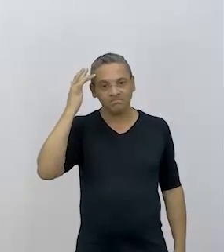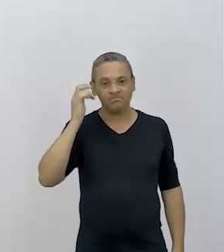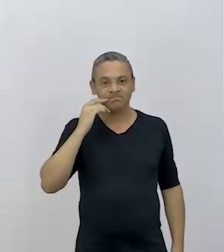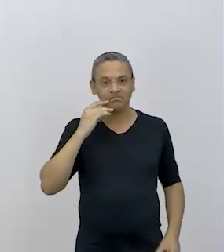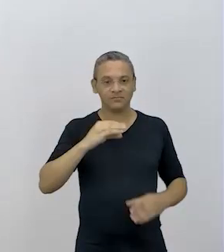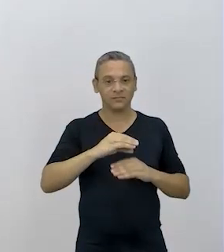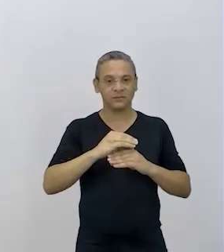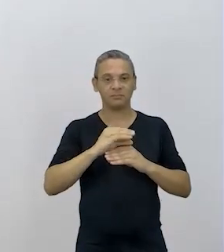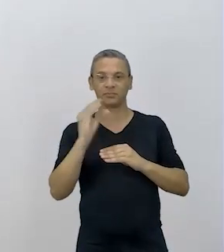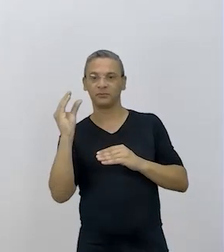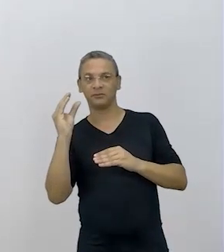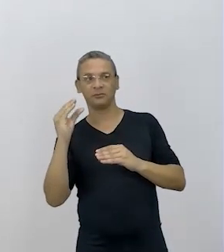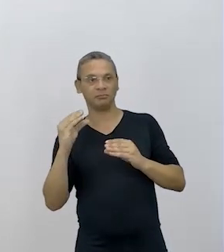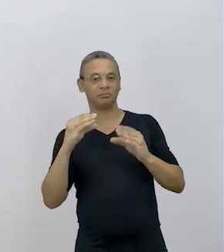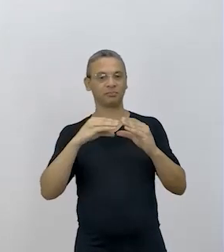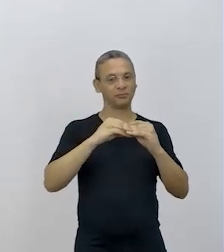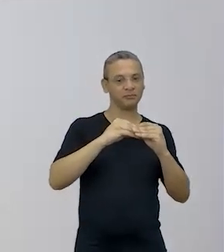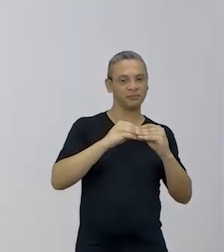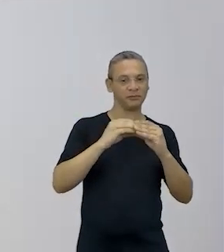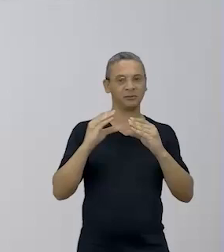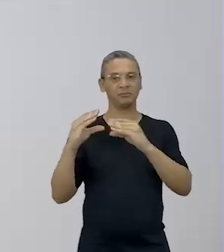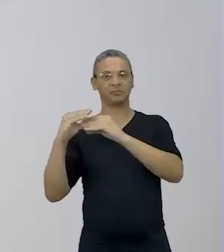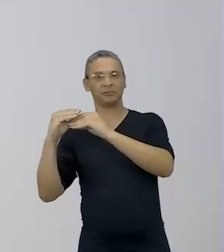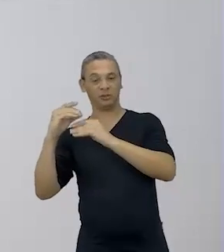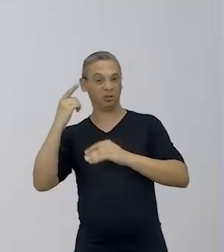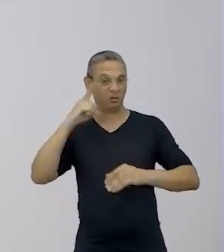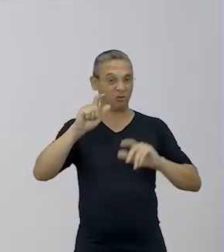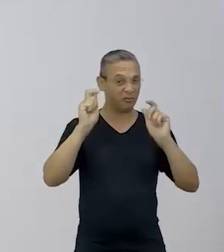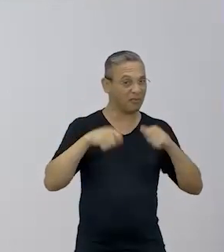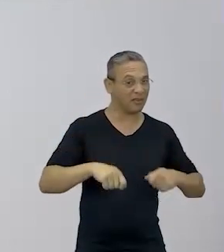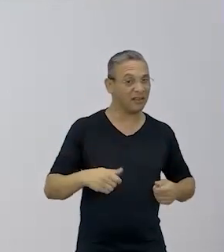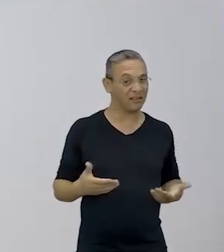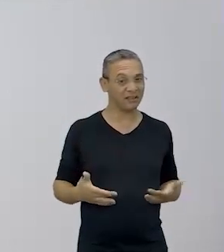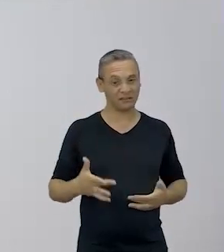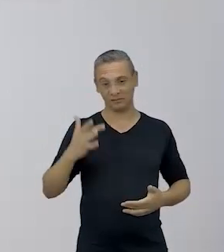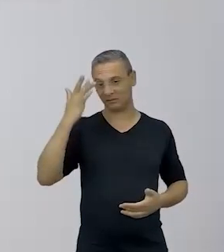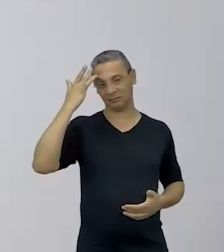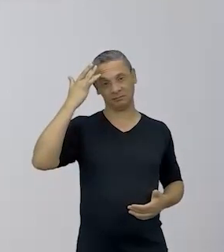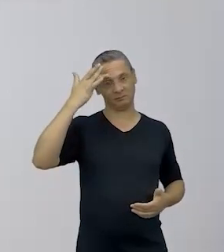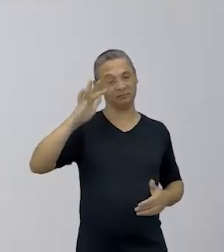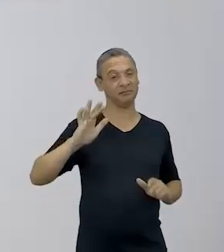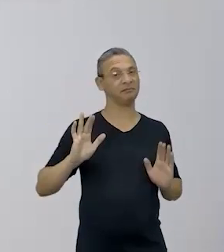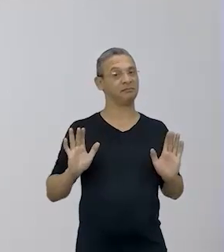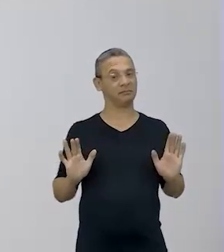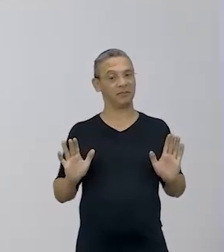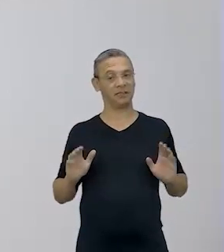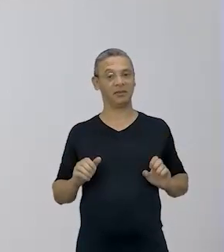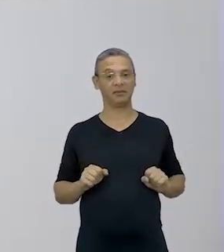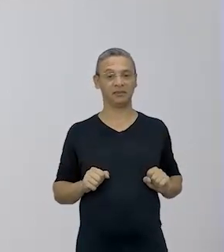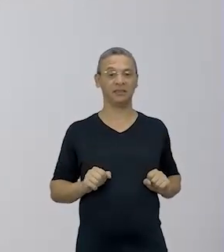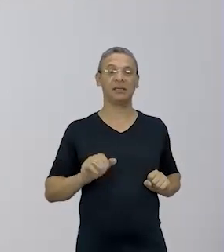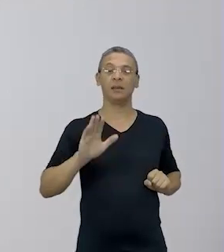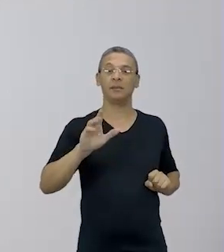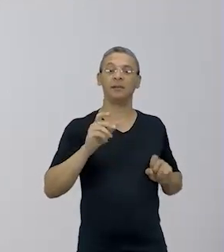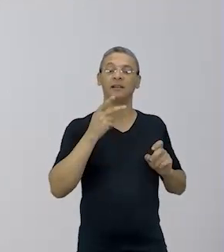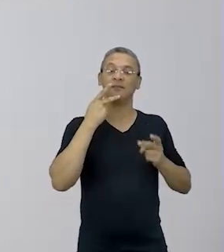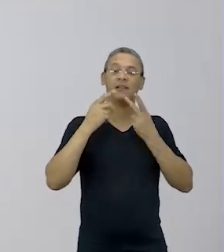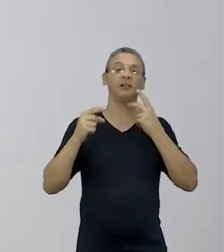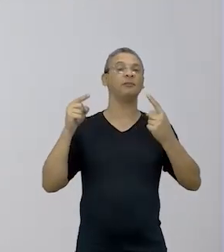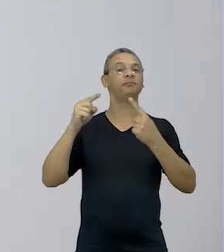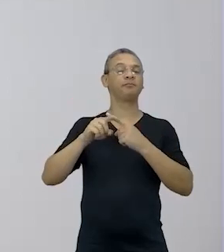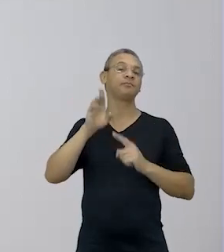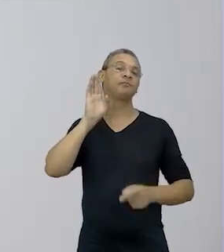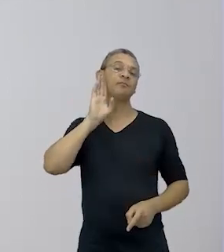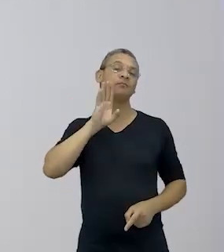desmontar e montar de novo? Eu não sei dizer. Não poderia opinar em relação a isso porque eu não tenho certeza. Mas eu poderia dizer uma coisa